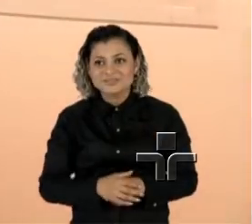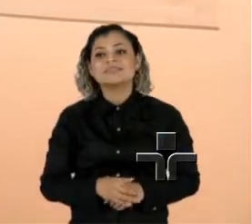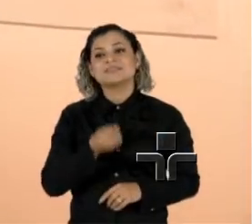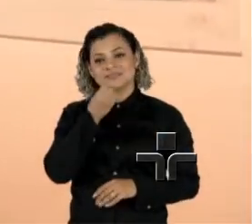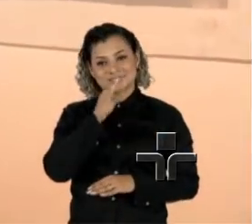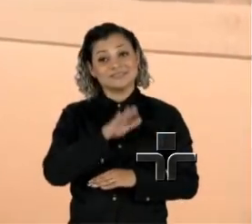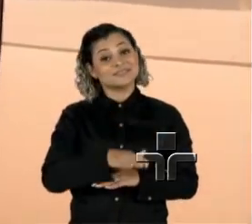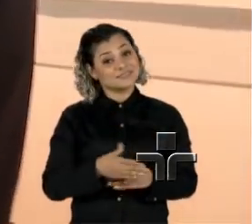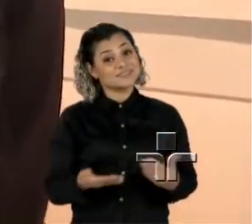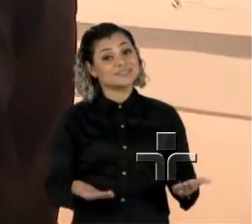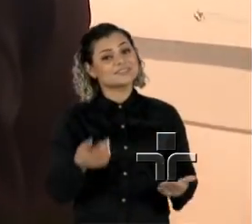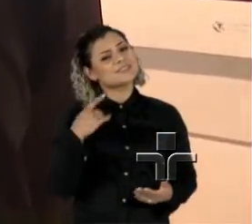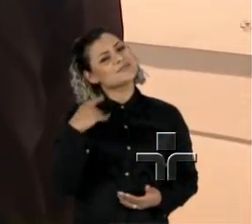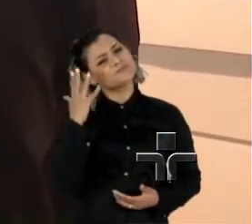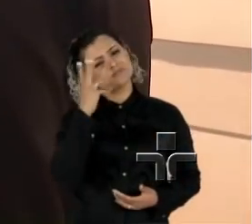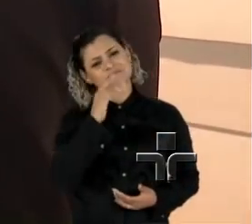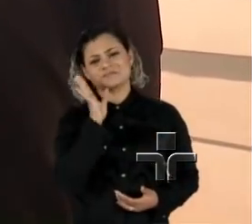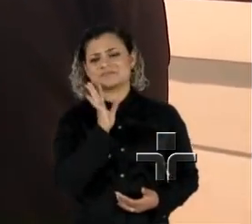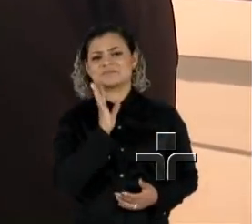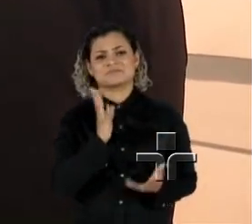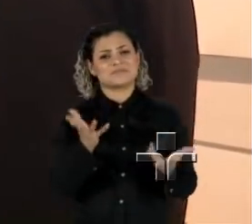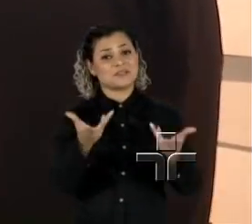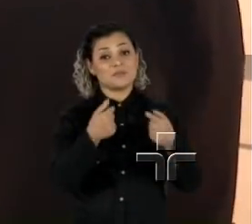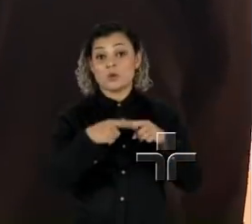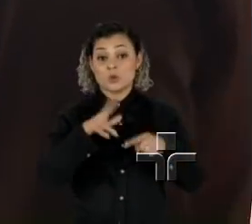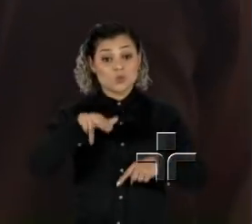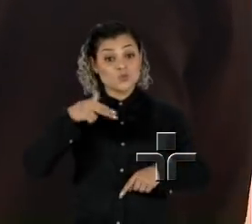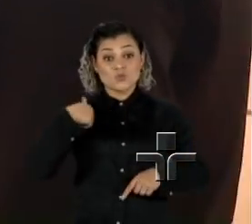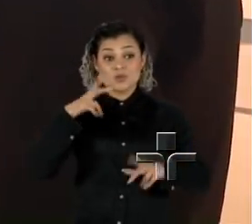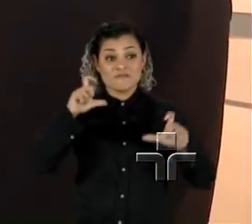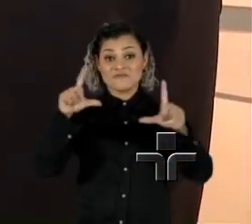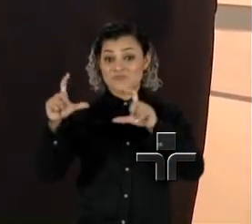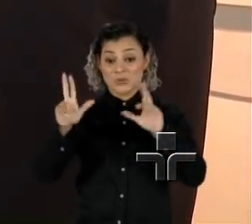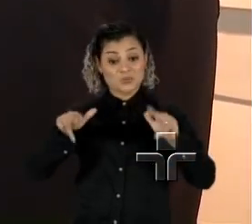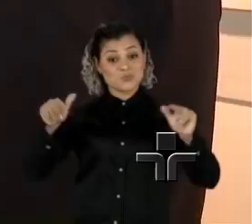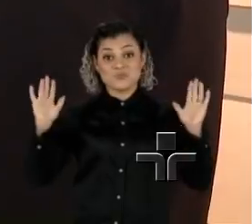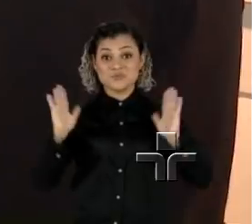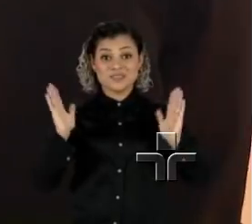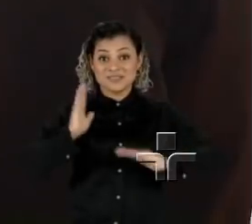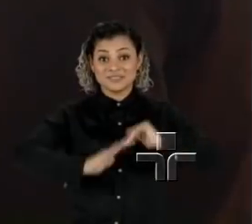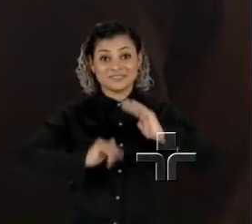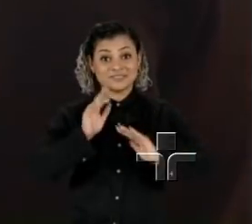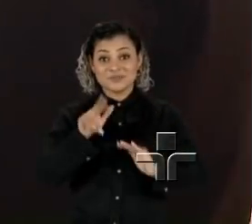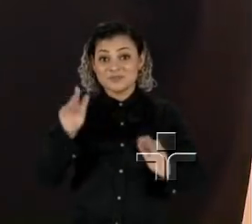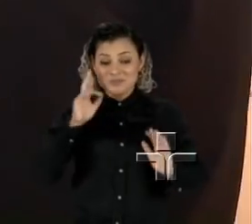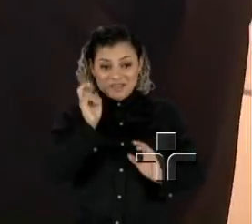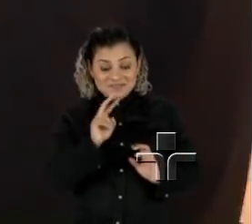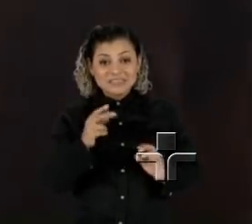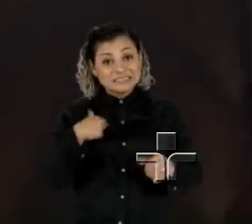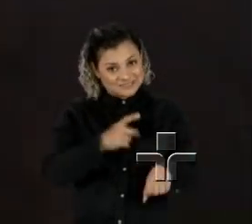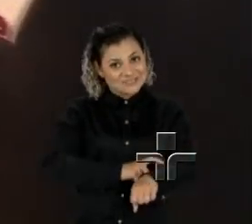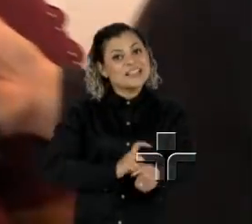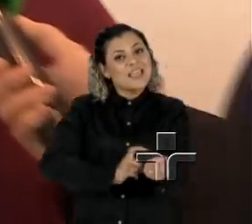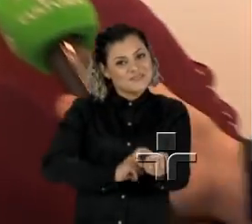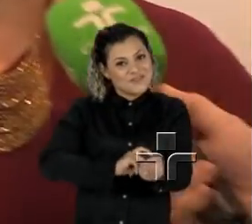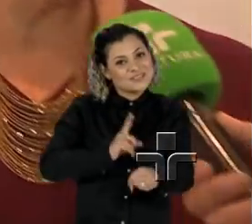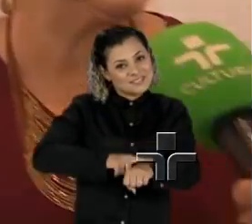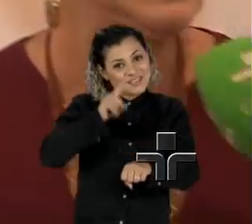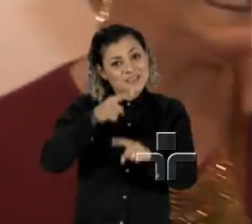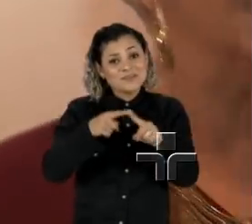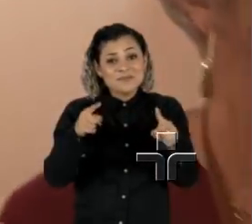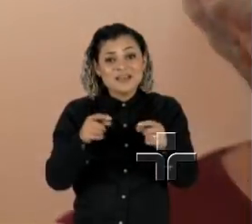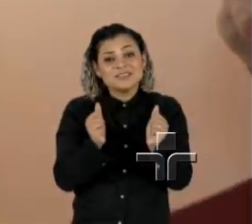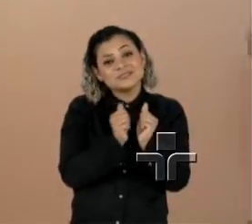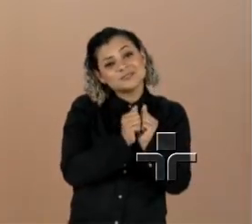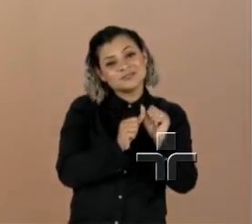Boa tarde. Foi muito maravilhoso, nunca tinha feito um ensaio desse, na hora eu fiquei nervosa, mas com a